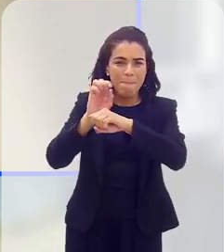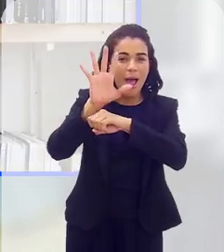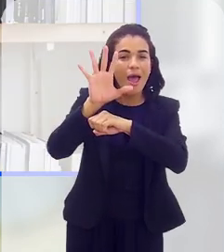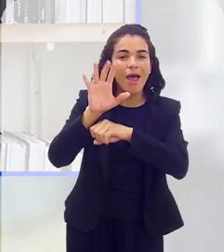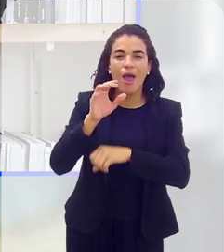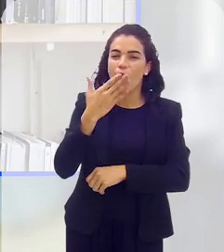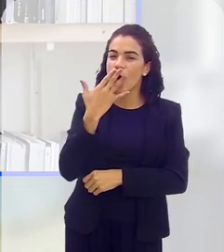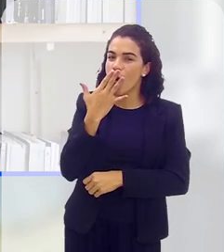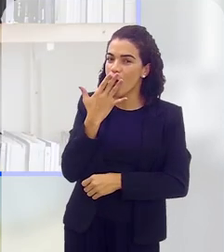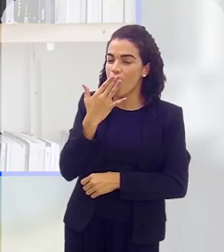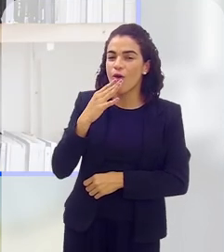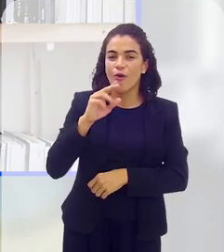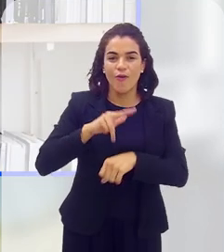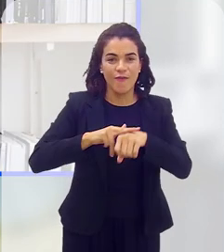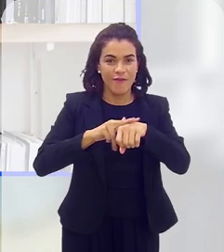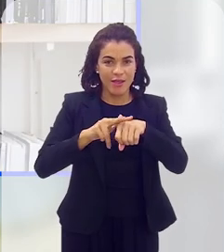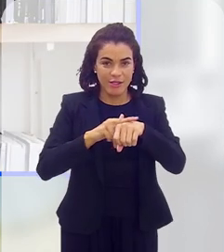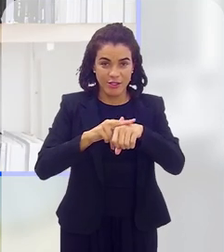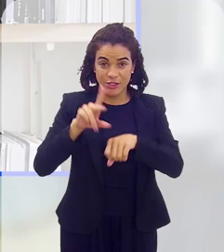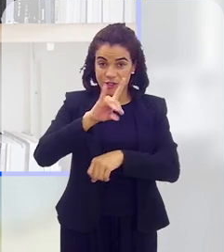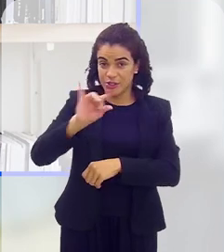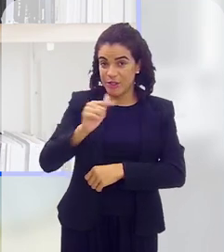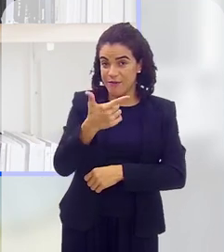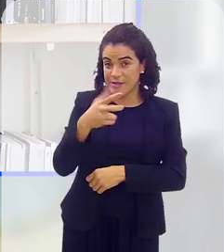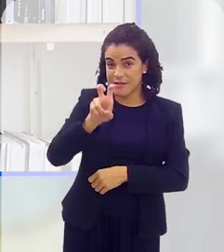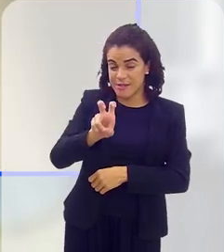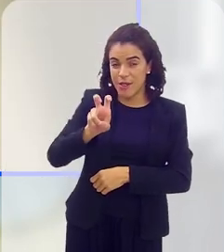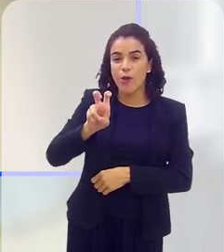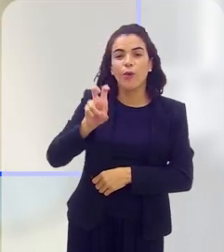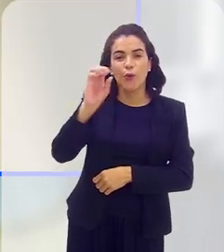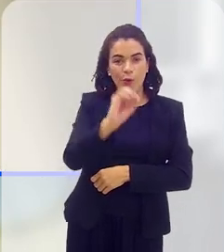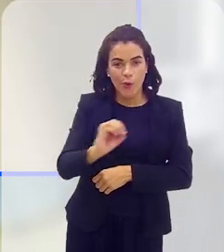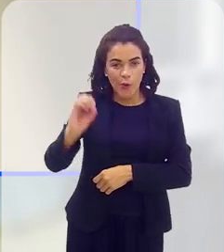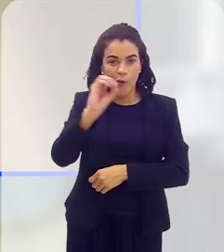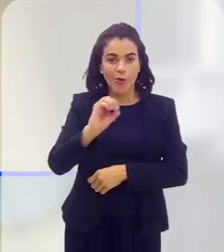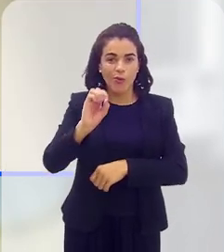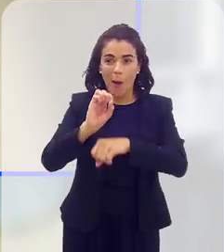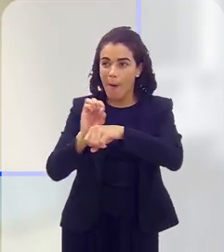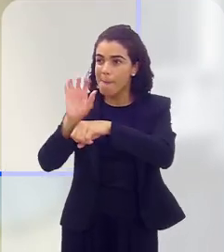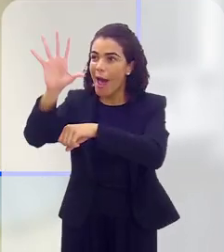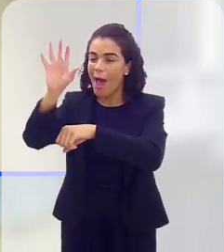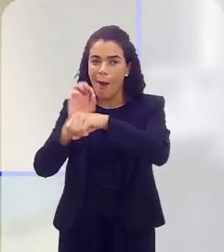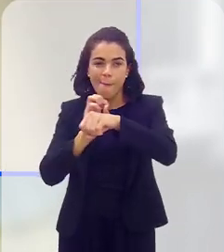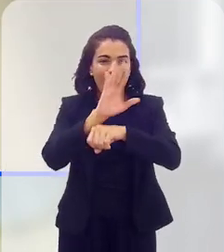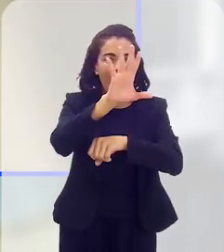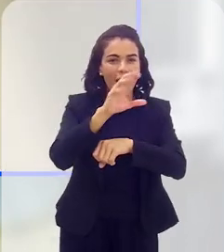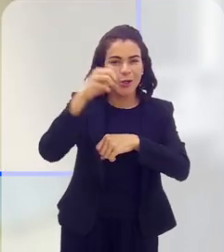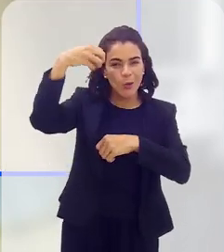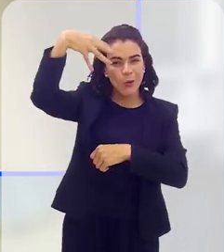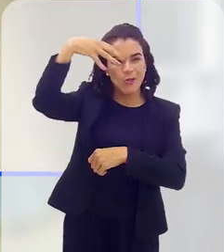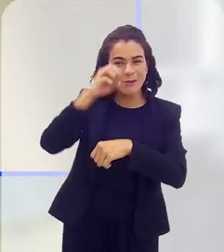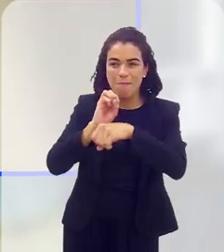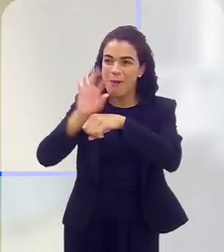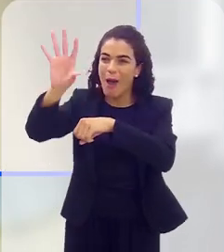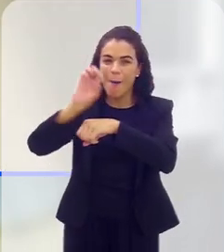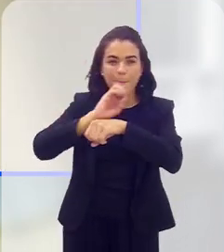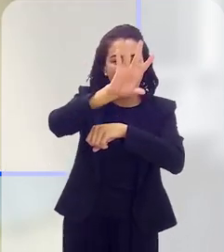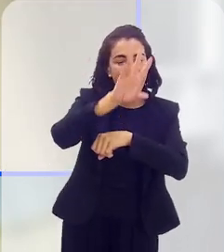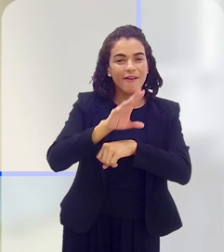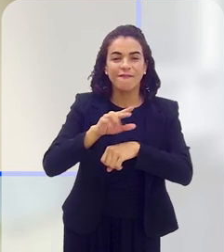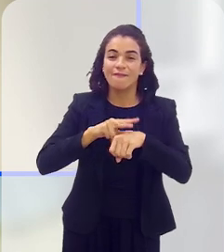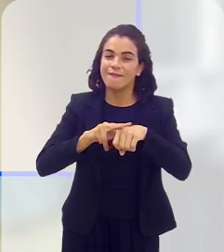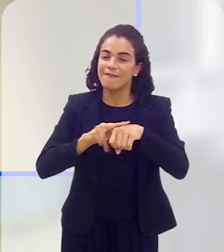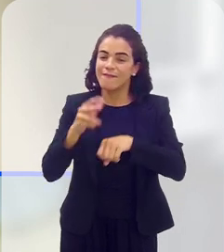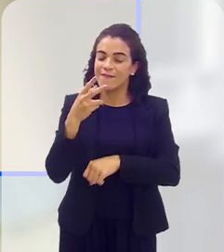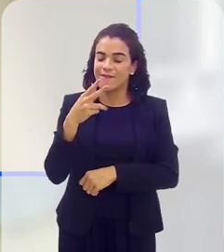A maior parte dos estados no Brasil, no dia 25 de outubro, é iluminada da cor verde, que é a cor do nanismo, que a cor da esperança.